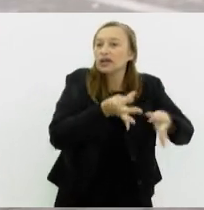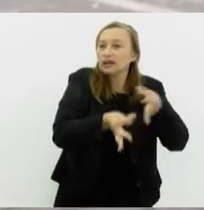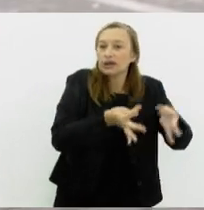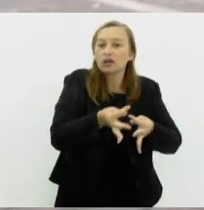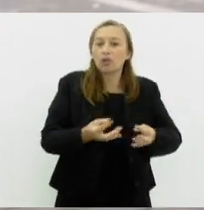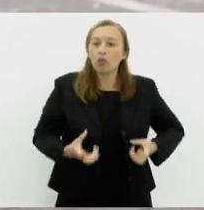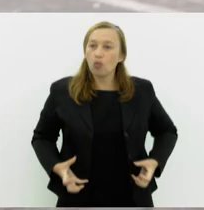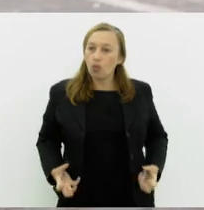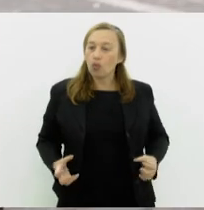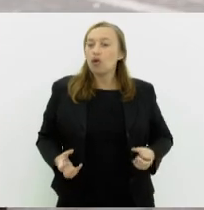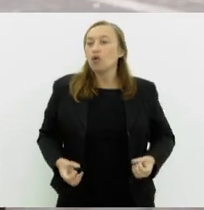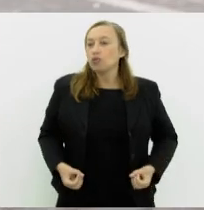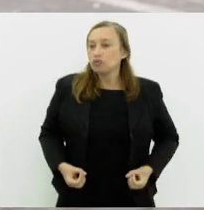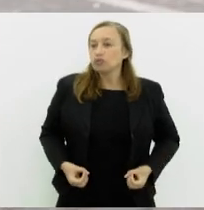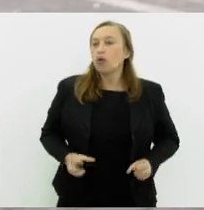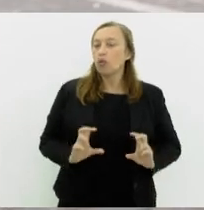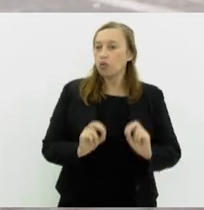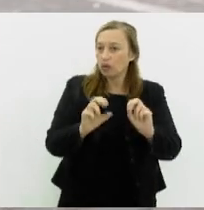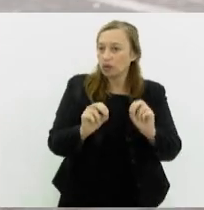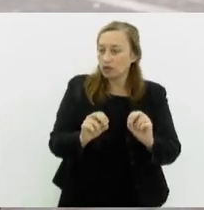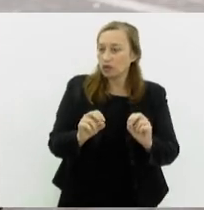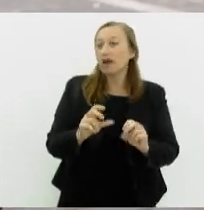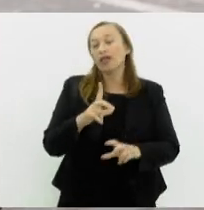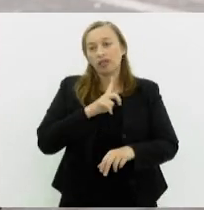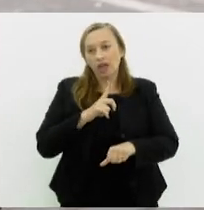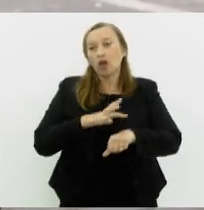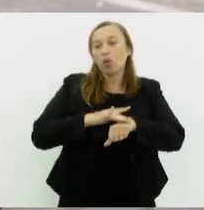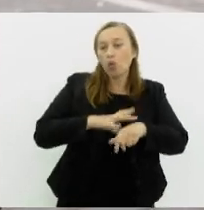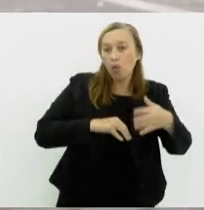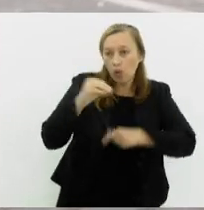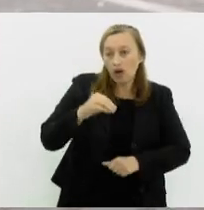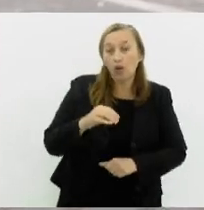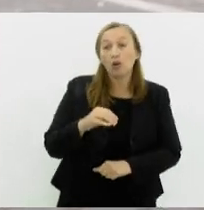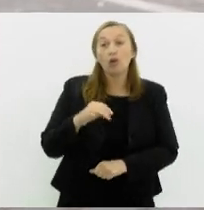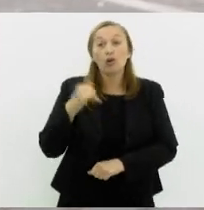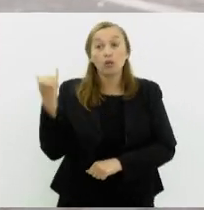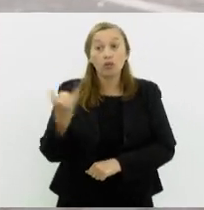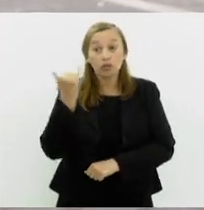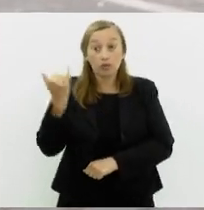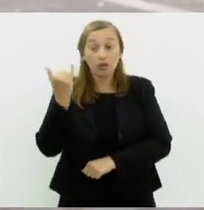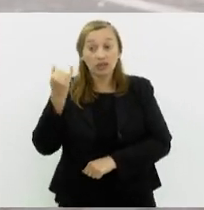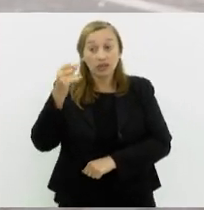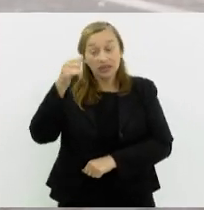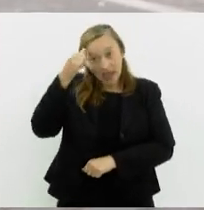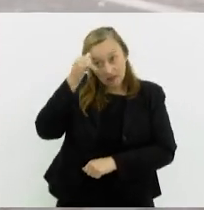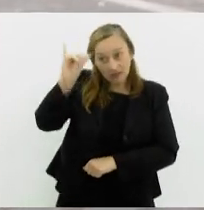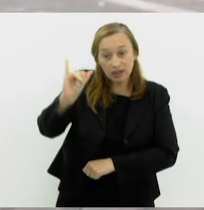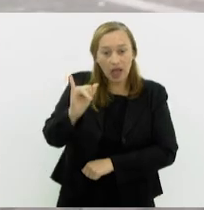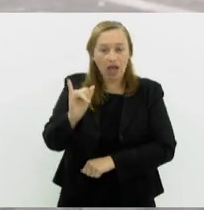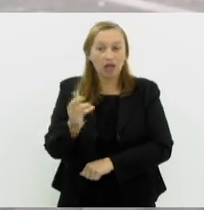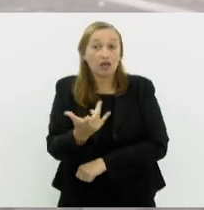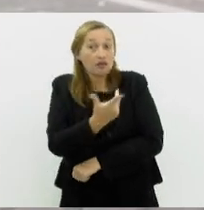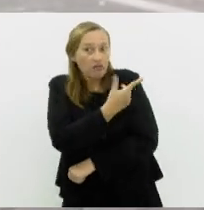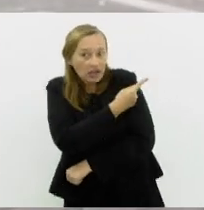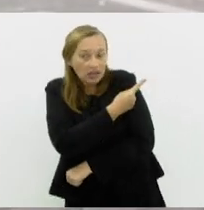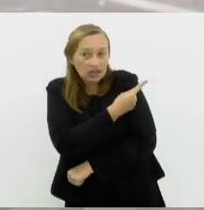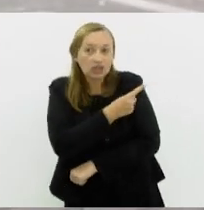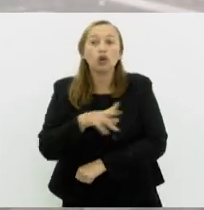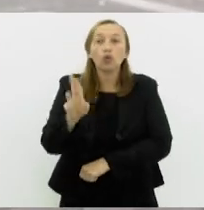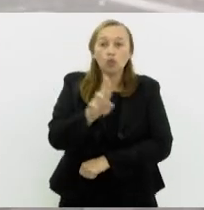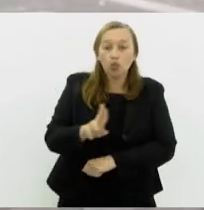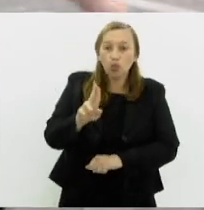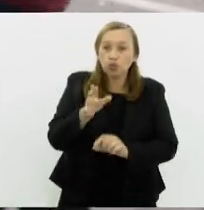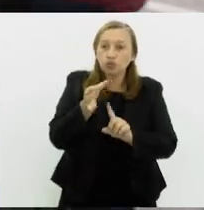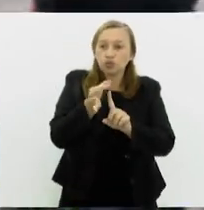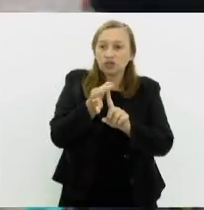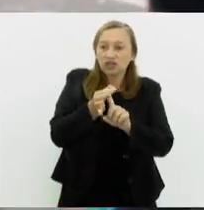cura, mas o ideal é a prevenção, através da vacina, através de usos de preservativos